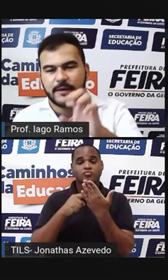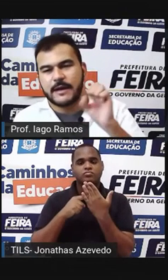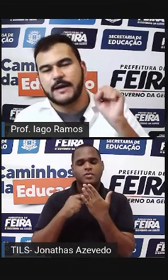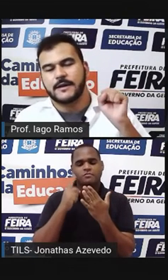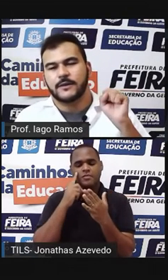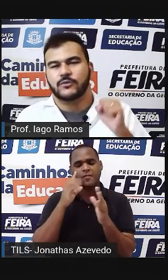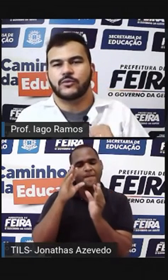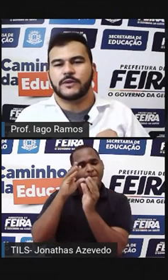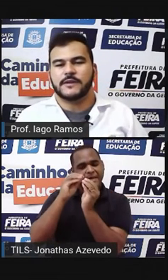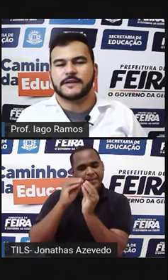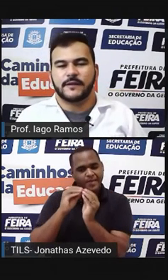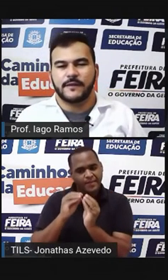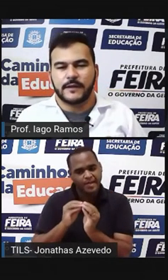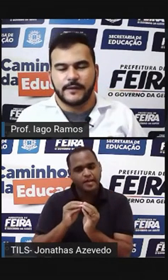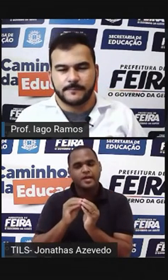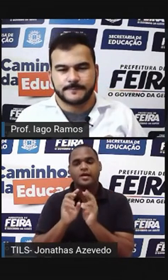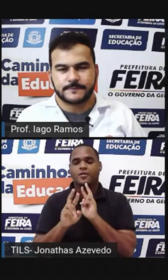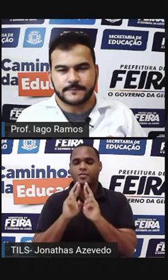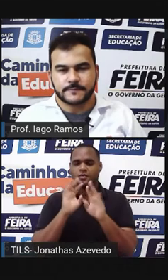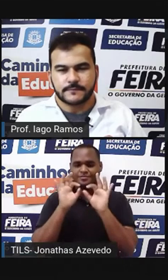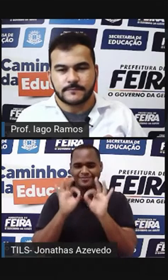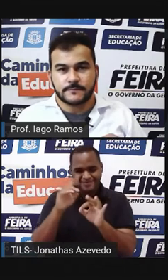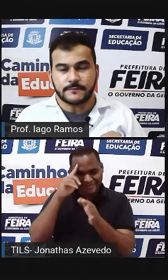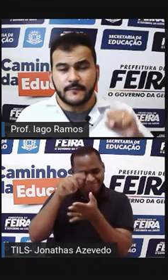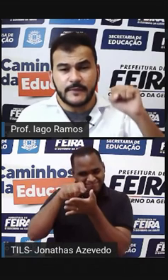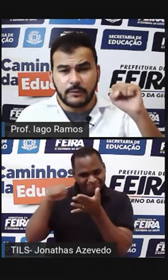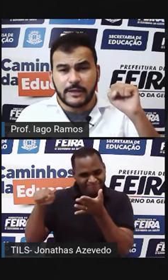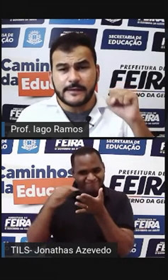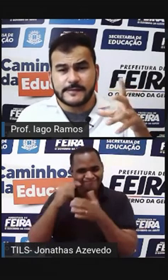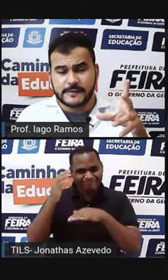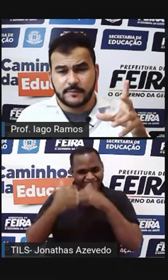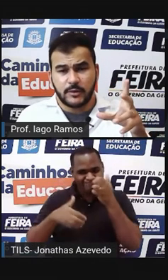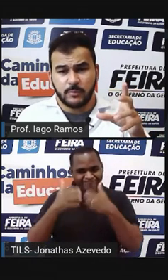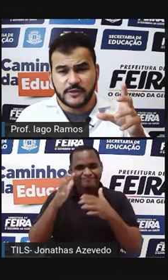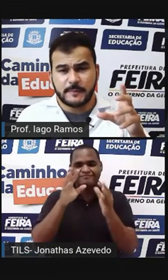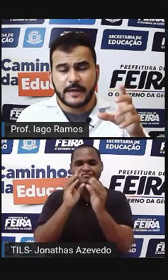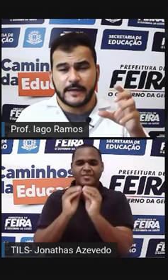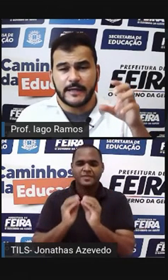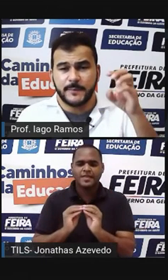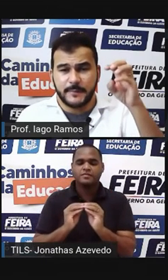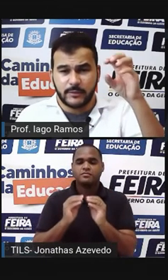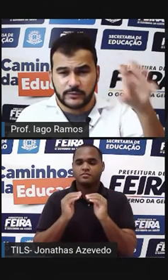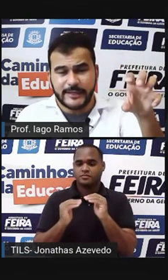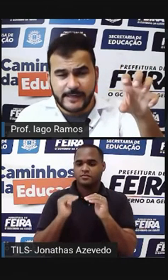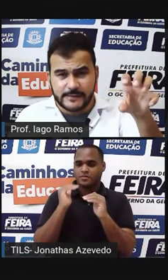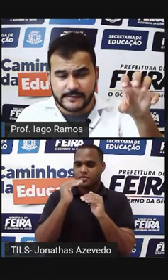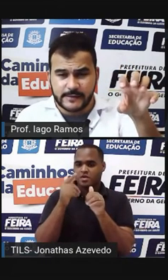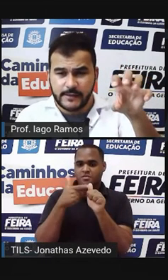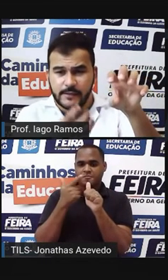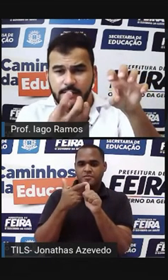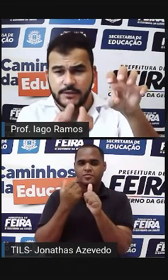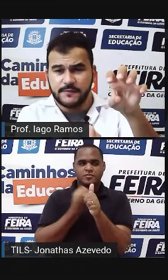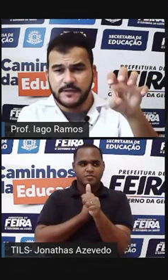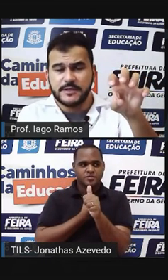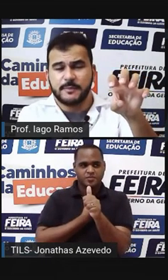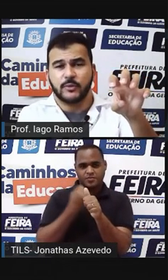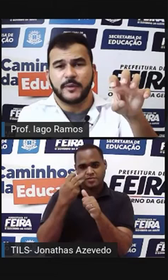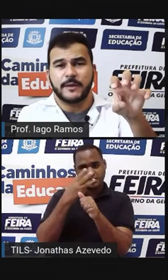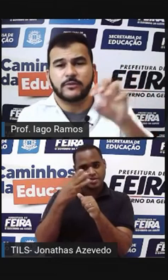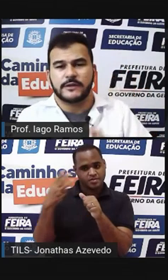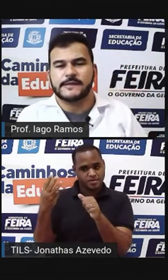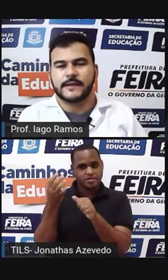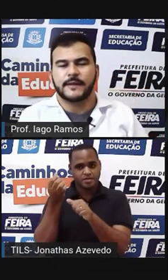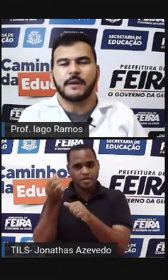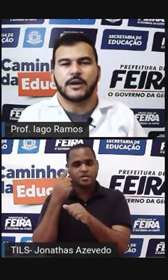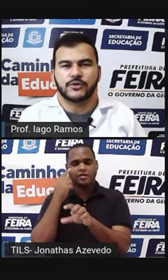simplificar Tudo que eu escrevi ali Então lá em cima Eu posso pegar aquele primeiro 3 E dividir pelo